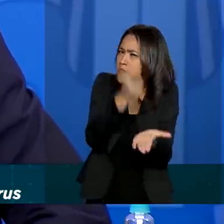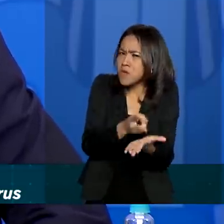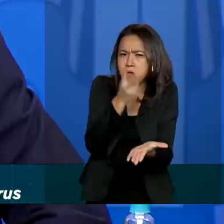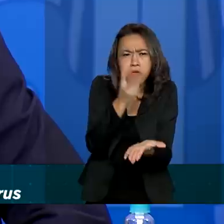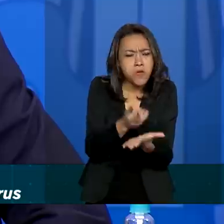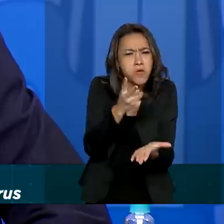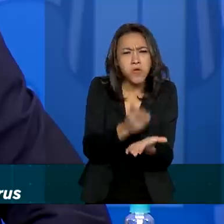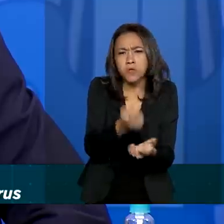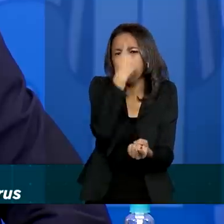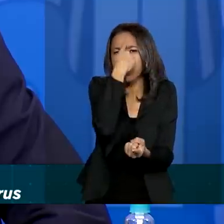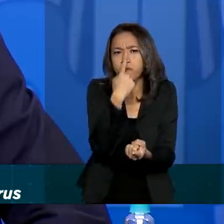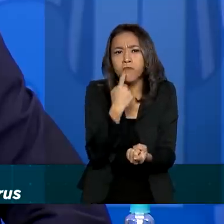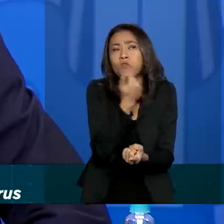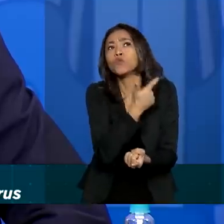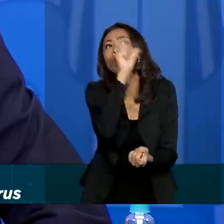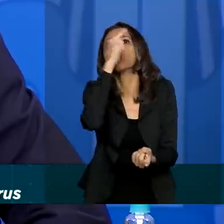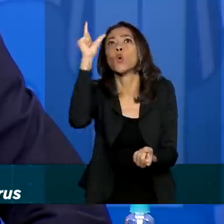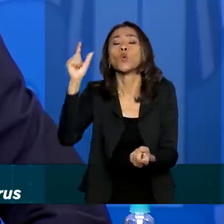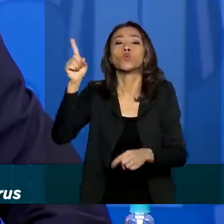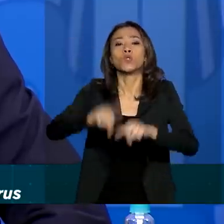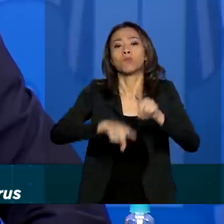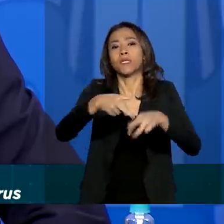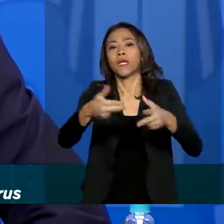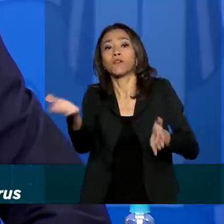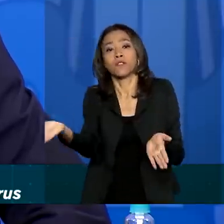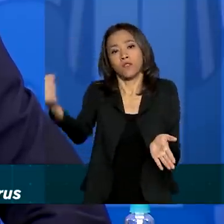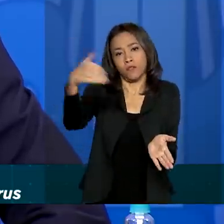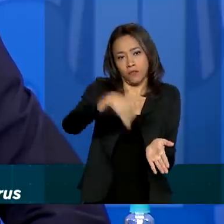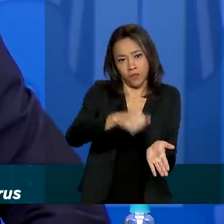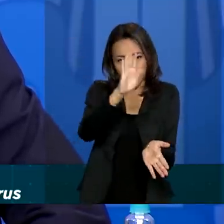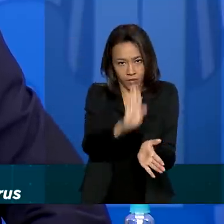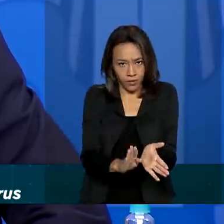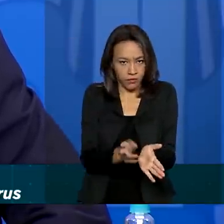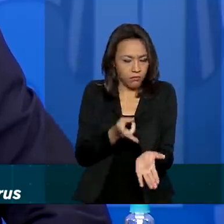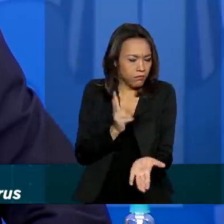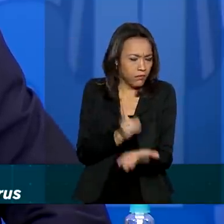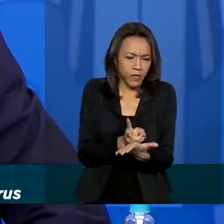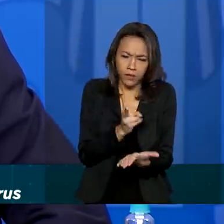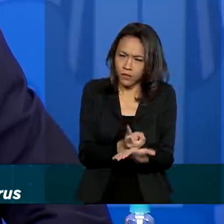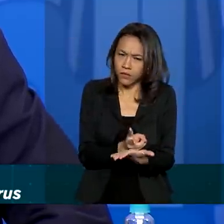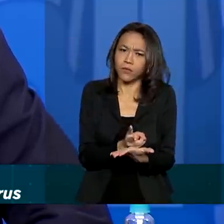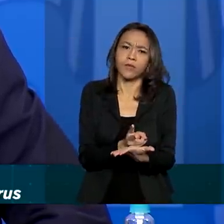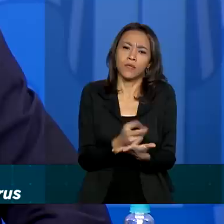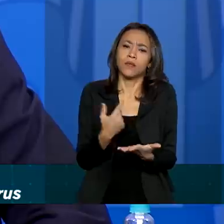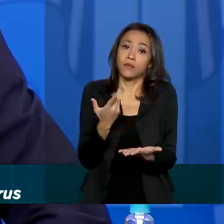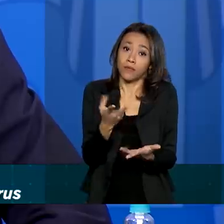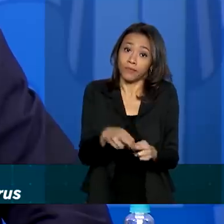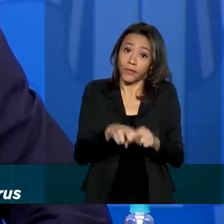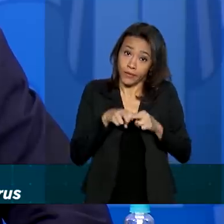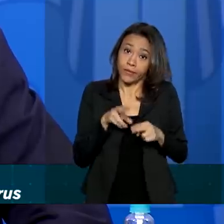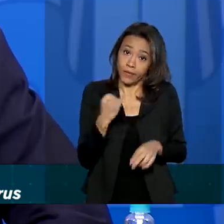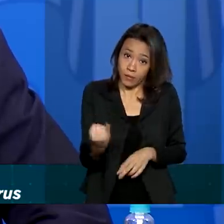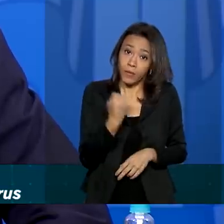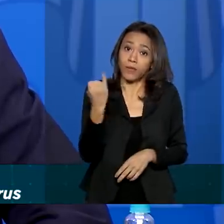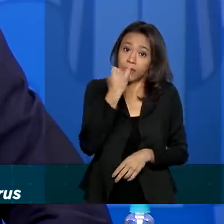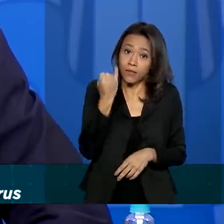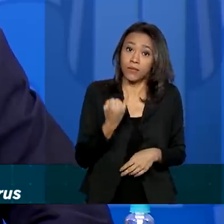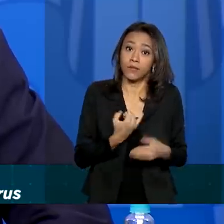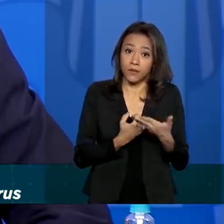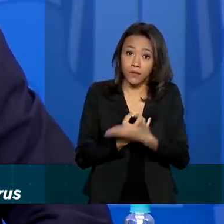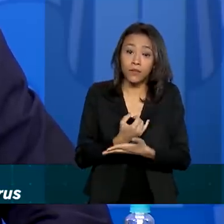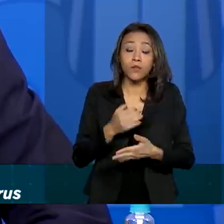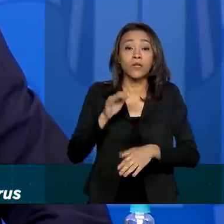importados para esses testes clínicos, os testes diagnósticos. Então, dá para notar a importância disso, em termos de